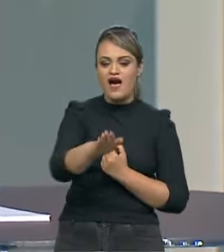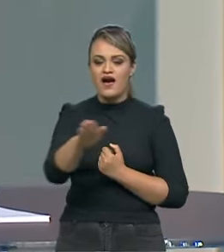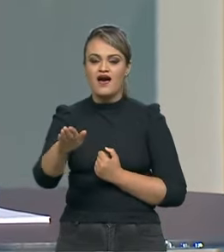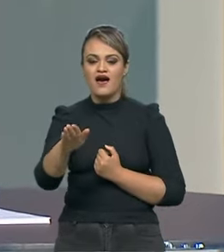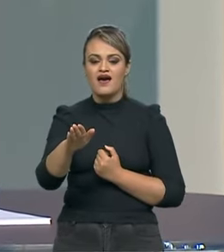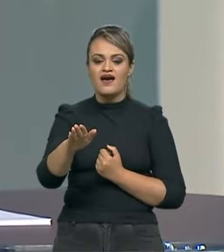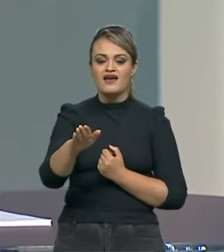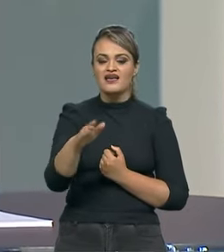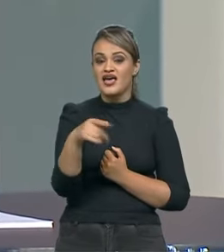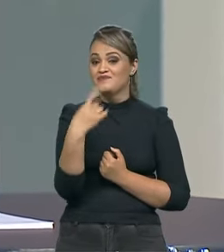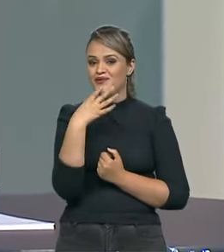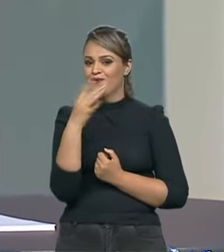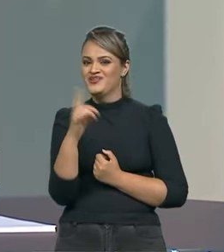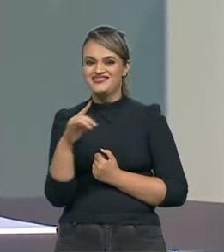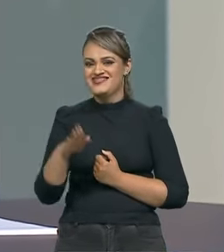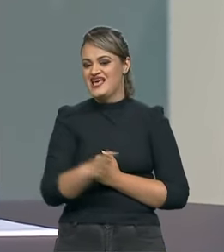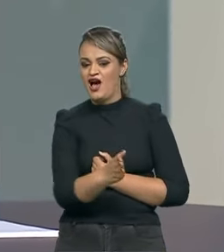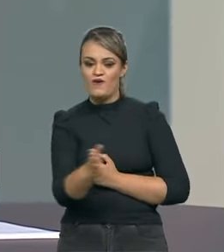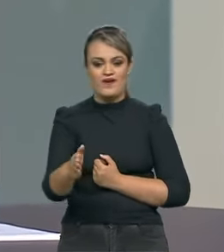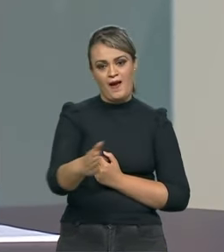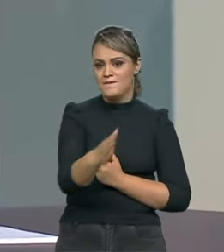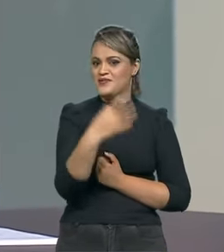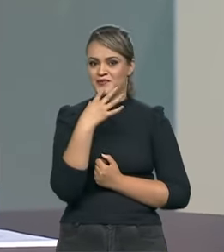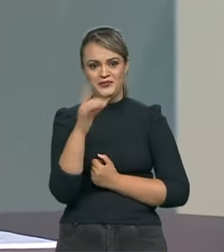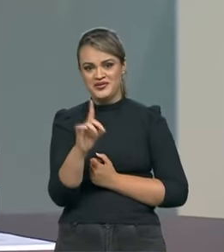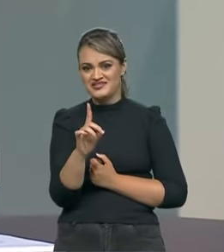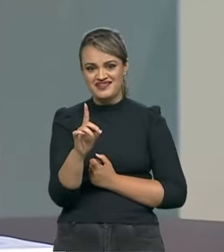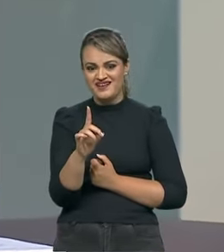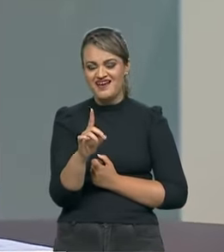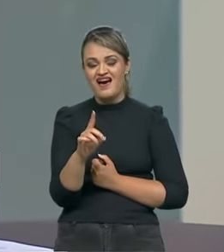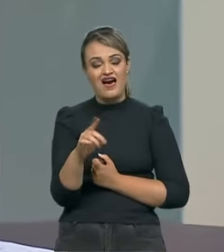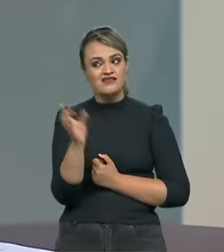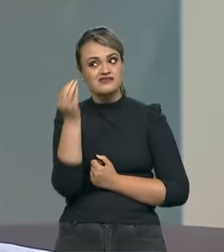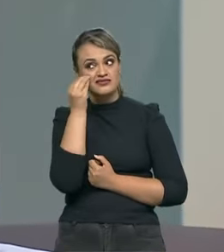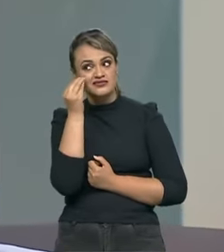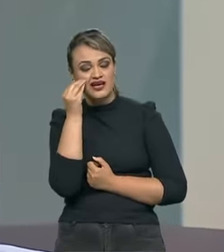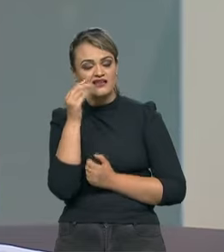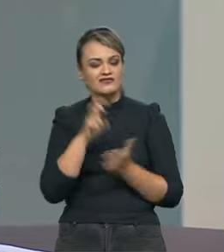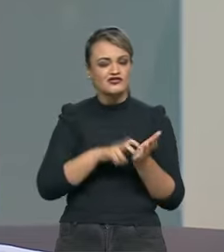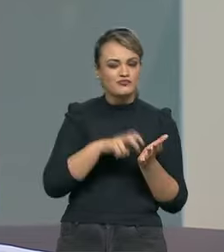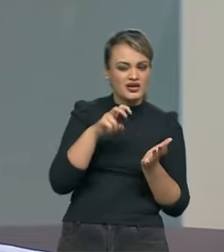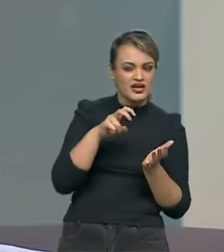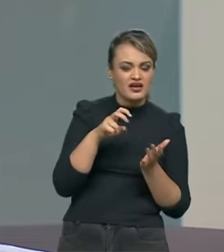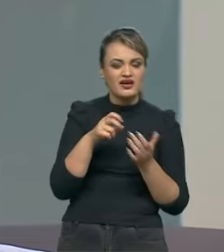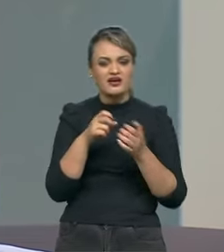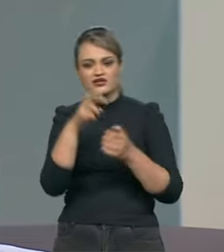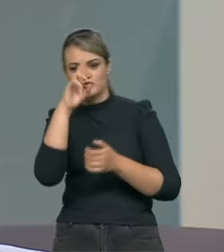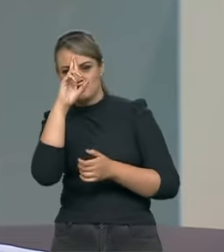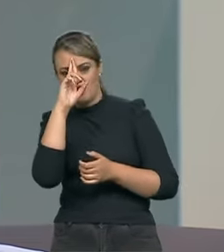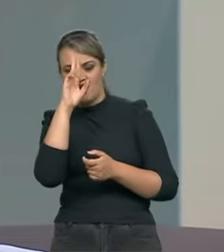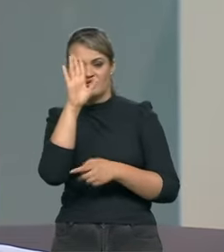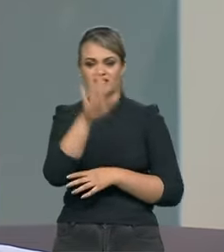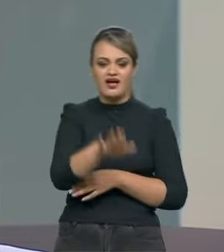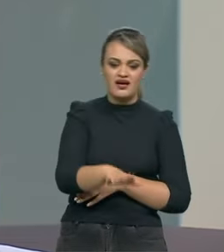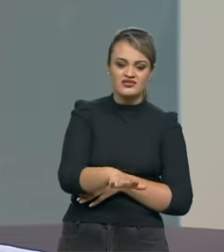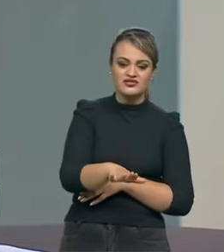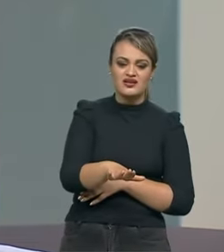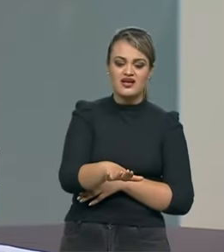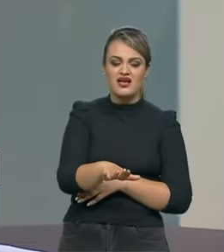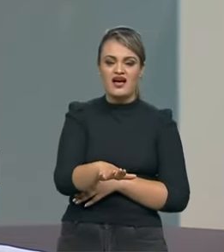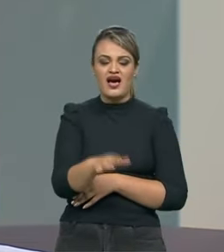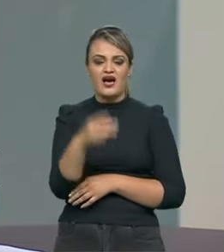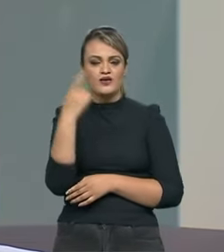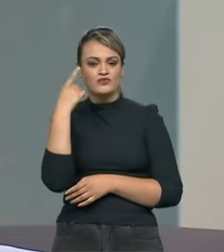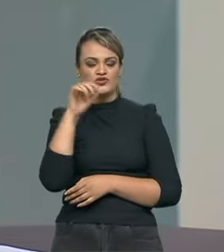não conhecia bem. E aí eu arriscava de manhã, meio-dia, de tarde, até que no